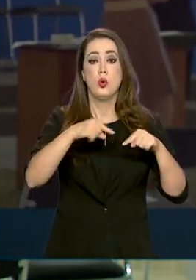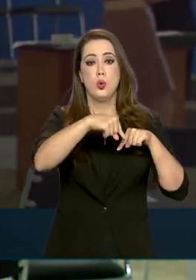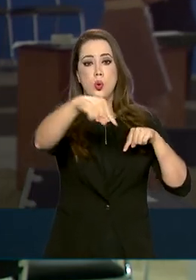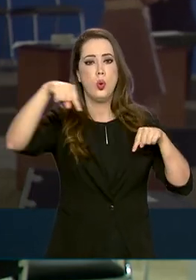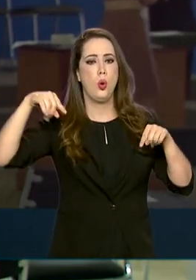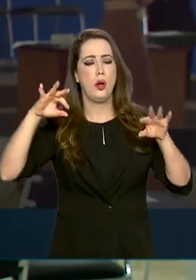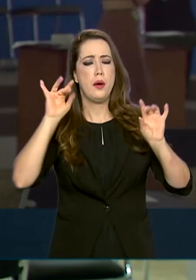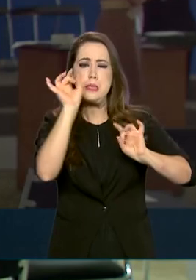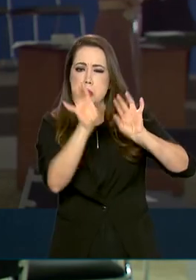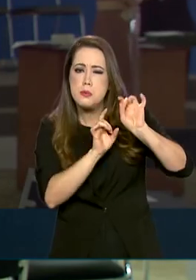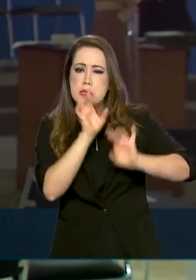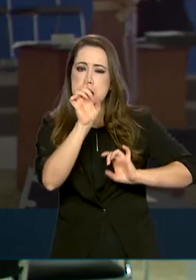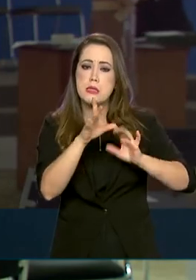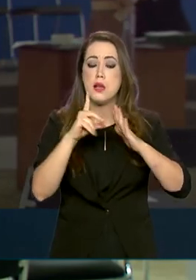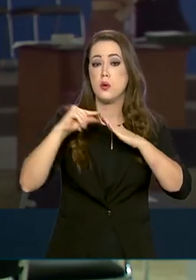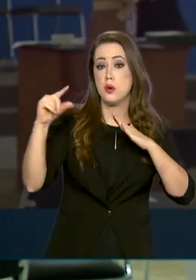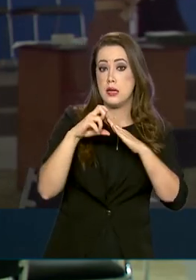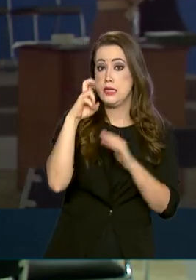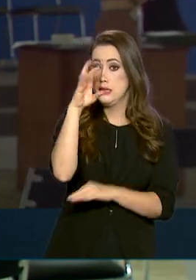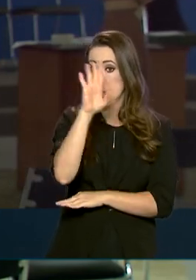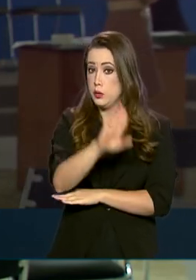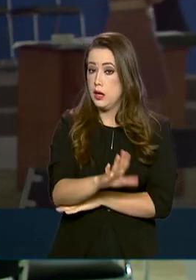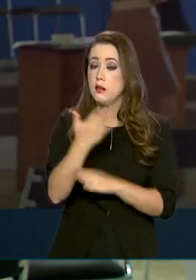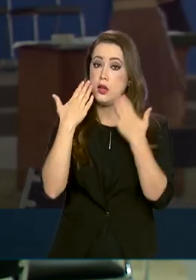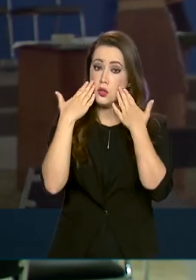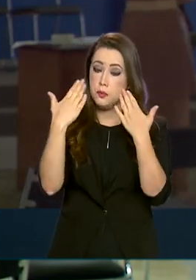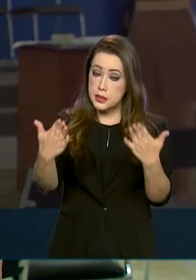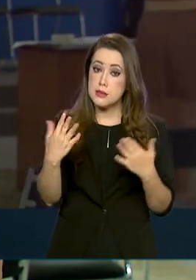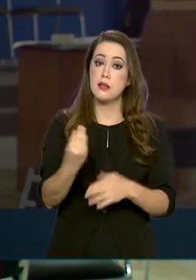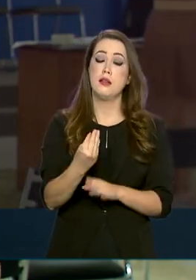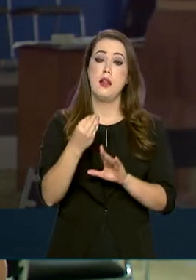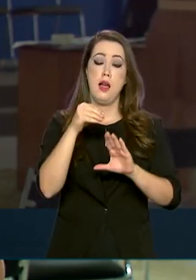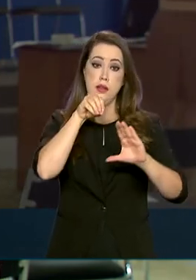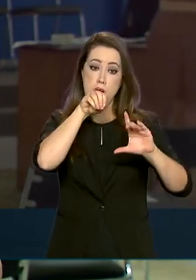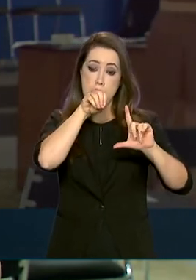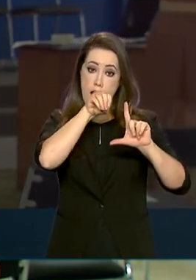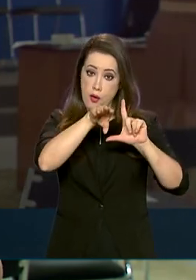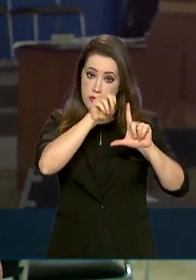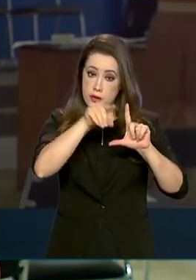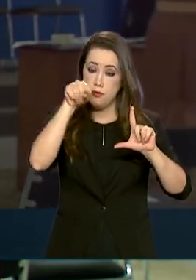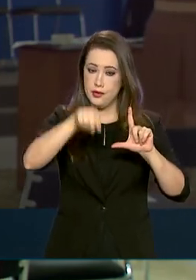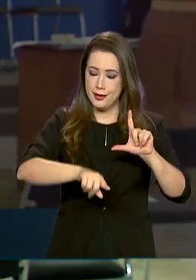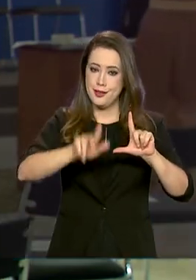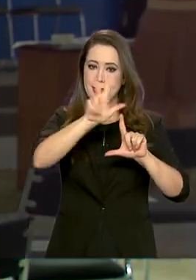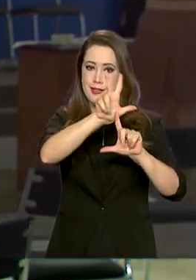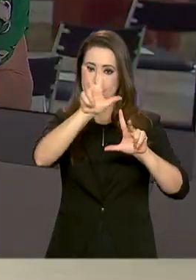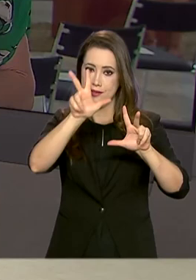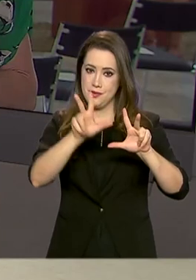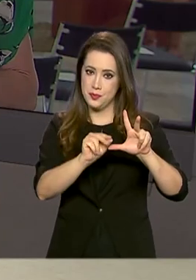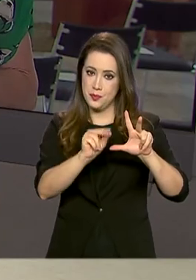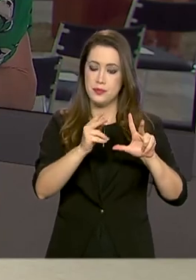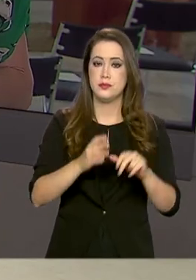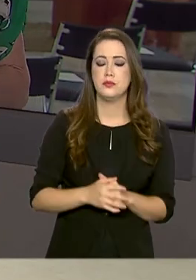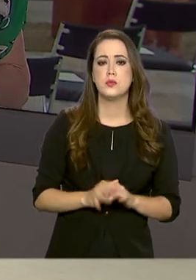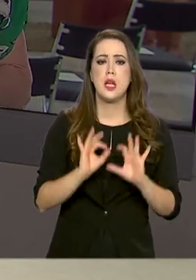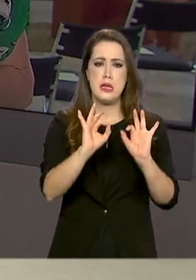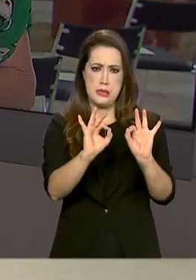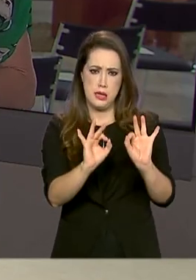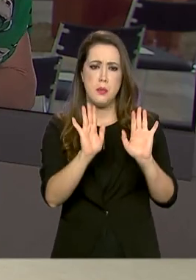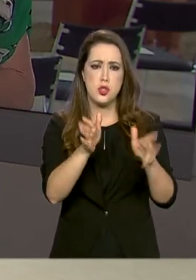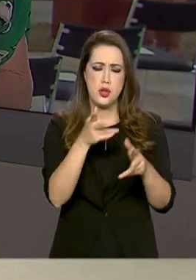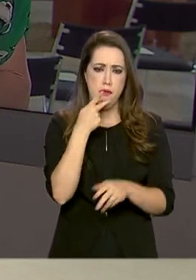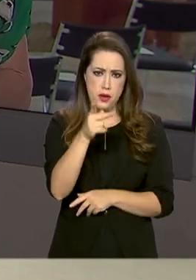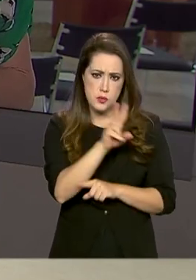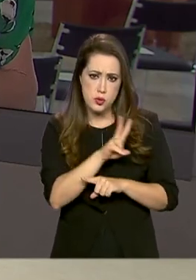mais às 5 da tarde e será transmitida ao vivo aqui pela TV Brasil, Roberto. Certo Dani, mas já que estamos